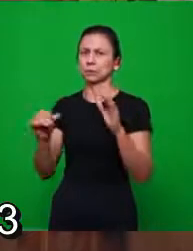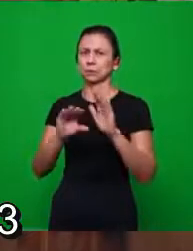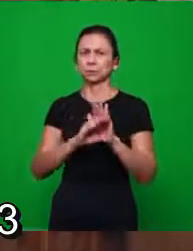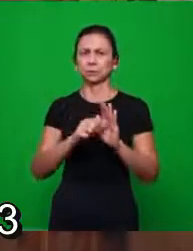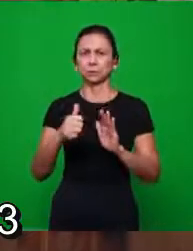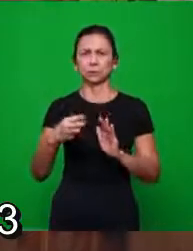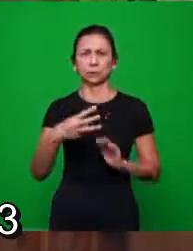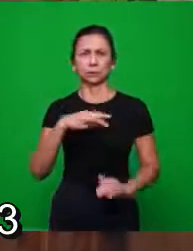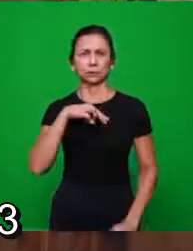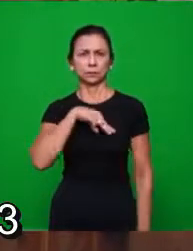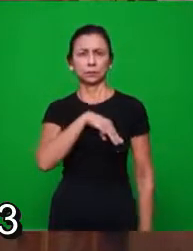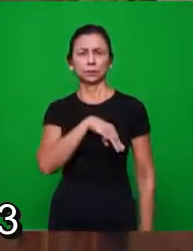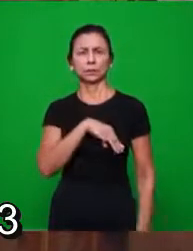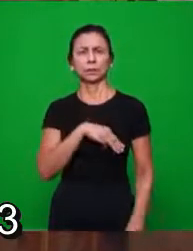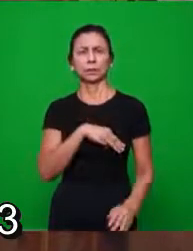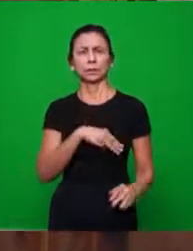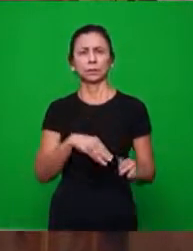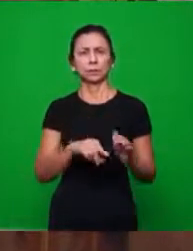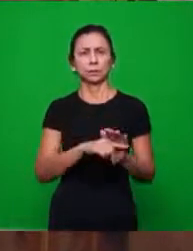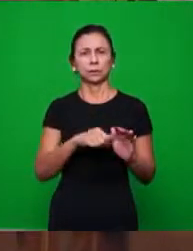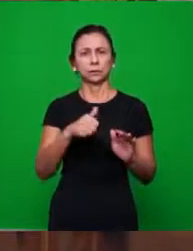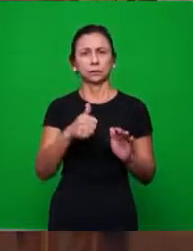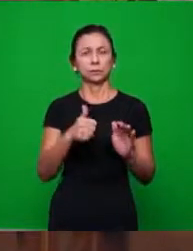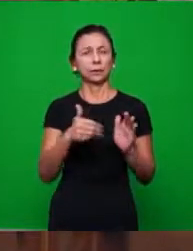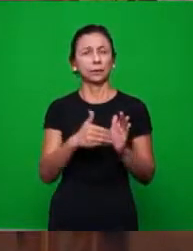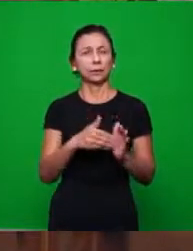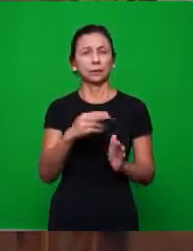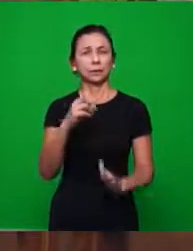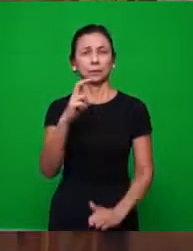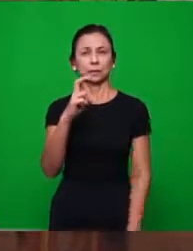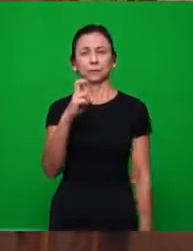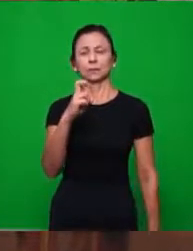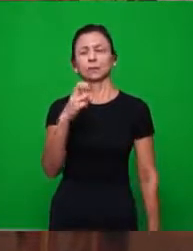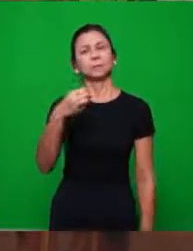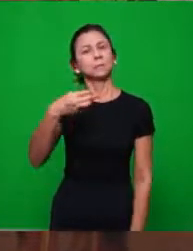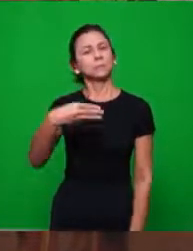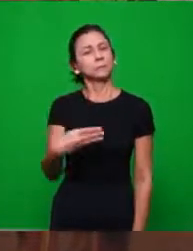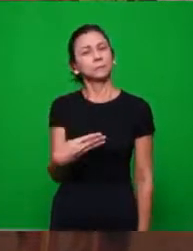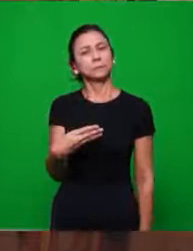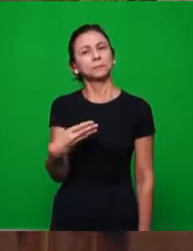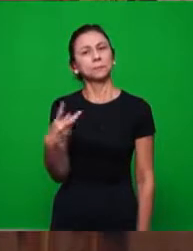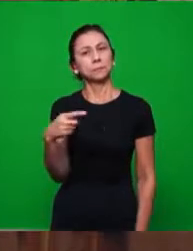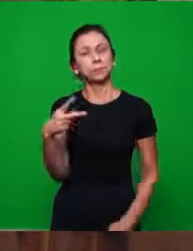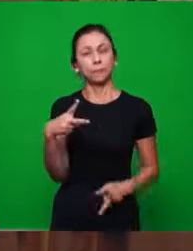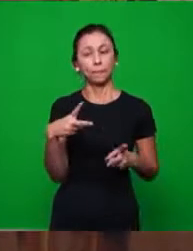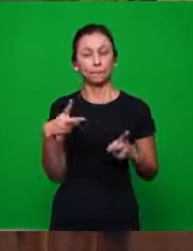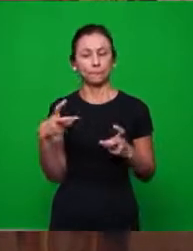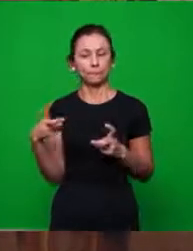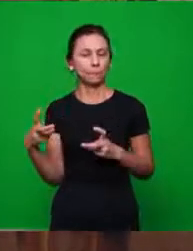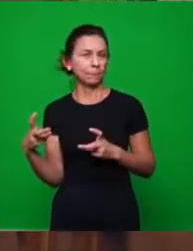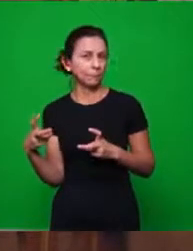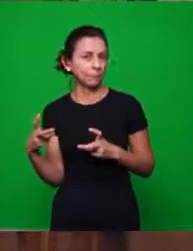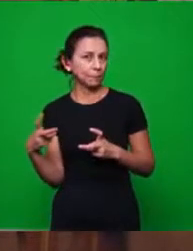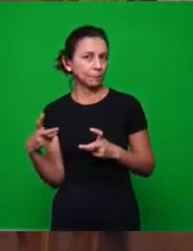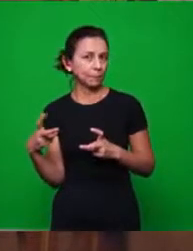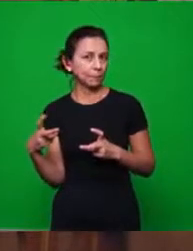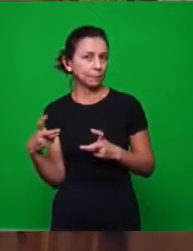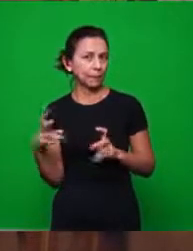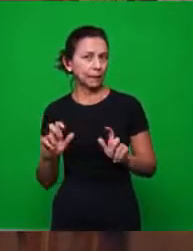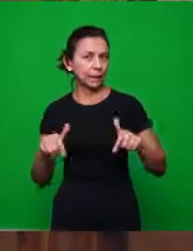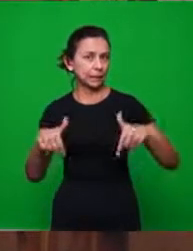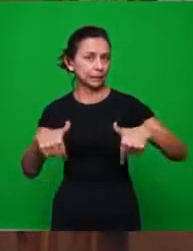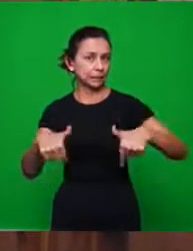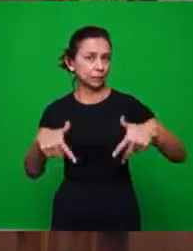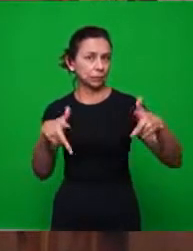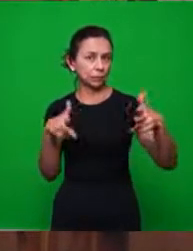de Mateus, de 1 a 53. Também nós vamos observar uma mesma operação